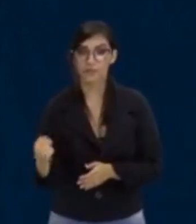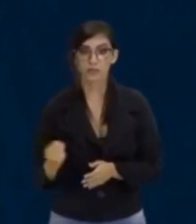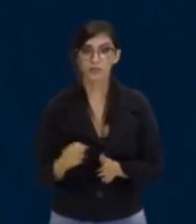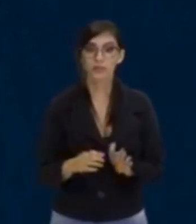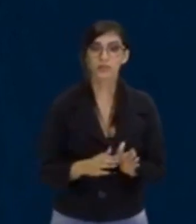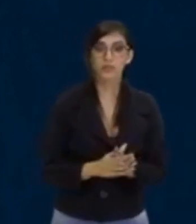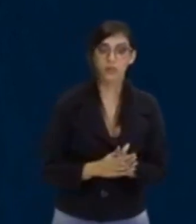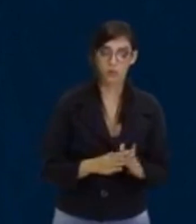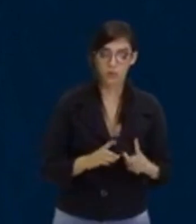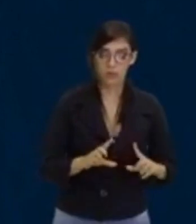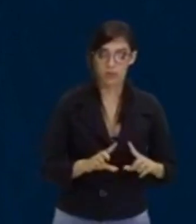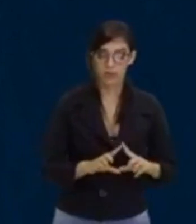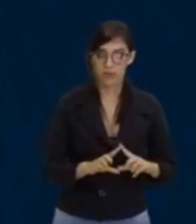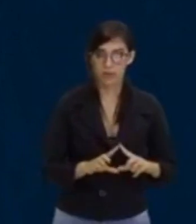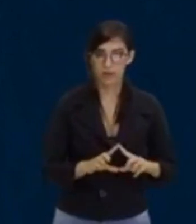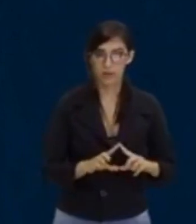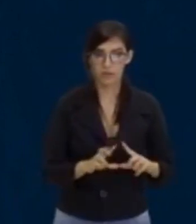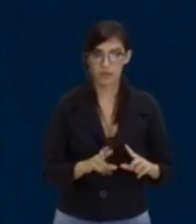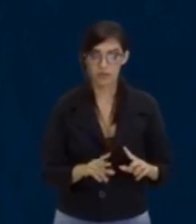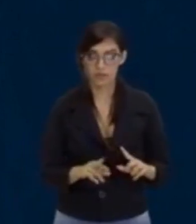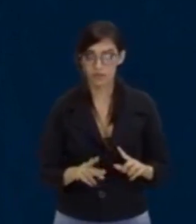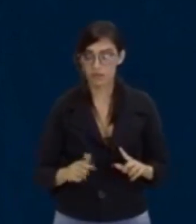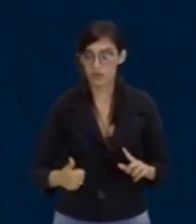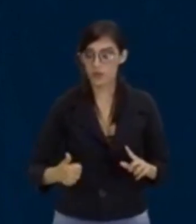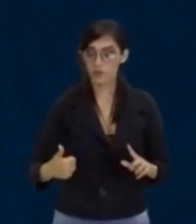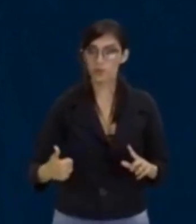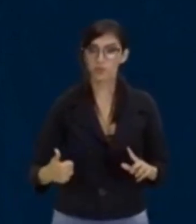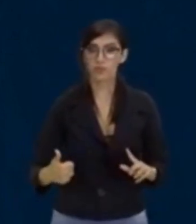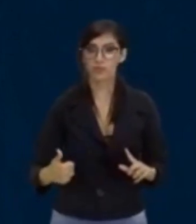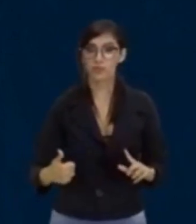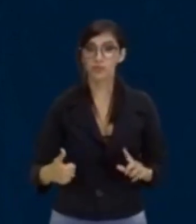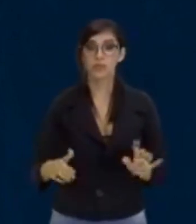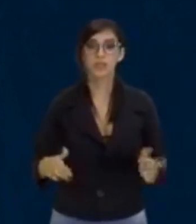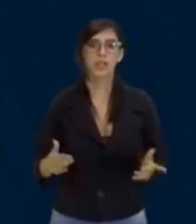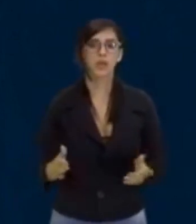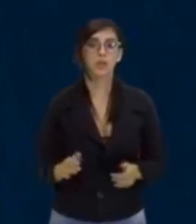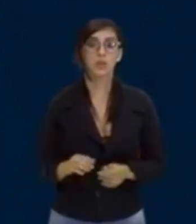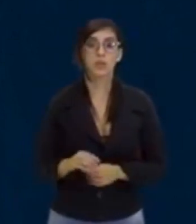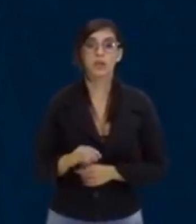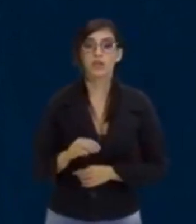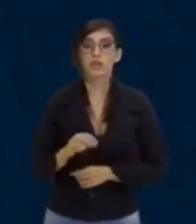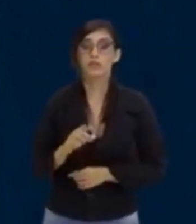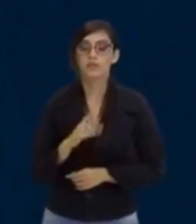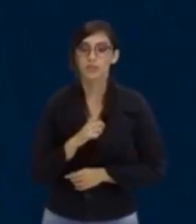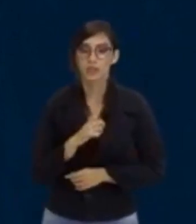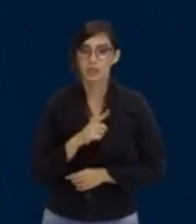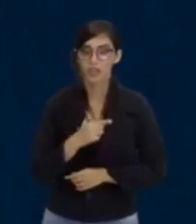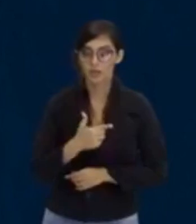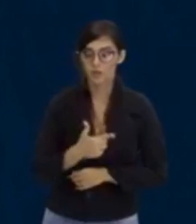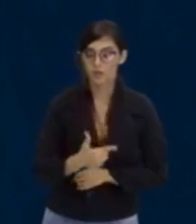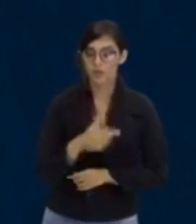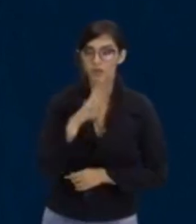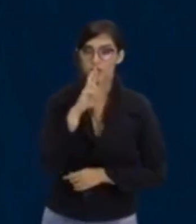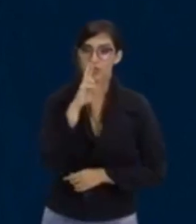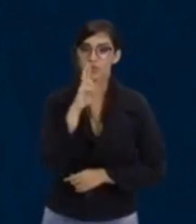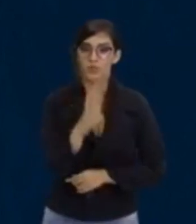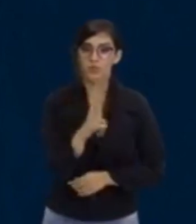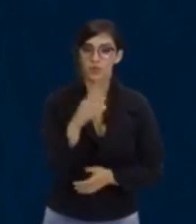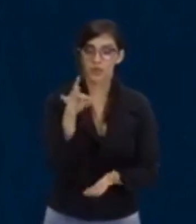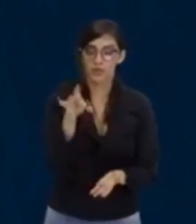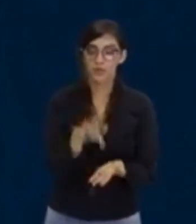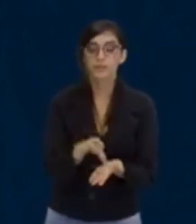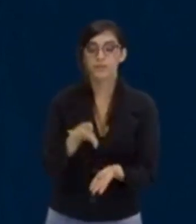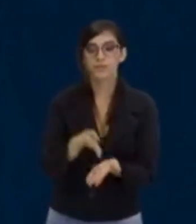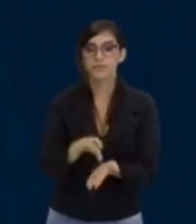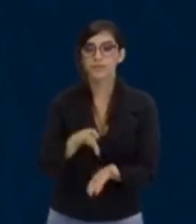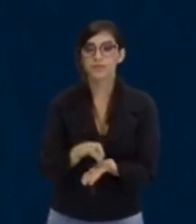Isso aqui vai dar 1. Certo? E se vai dar 1, gente, o que acontece? Eu tenho duas respostas reais,